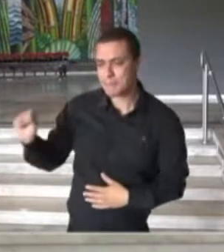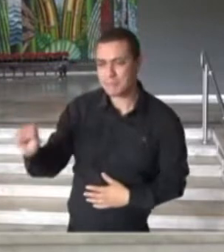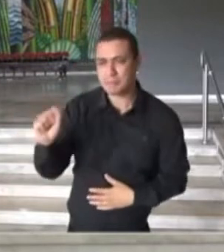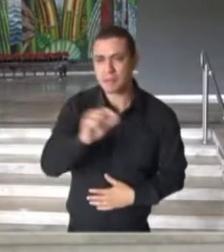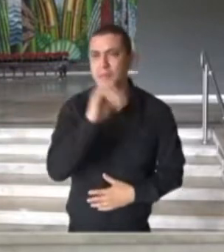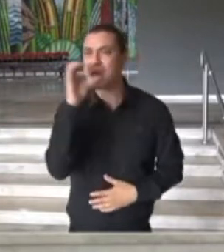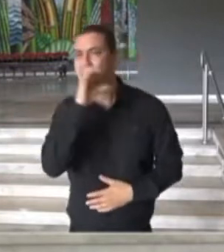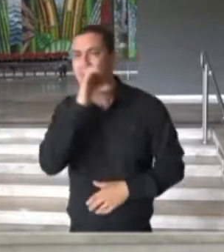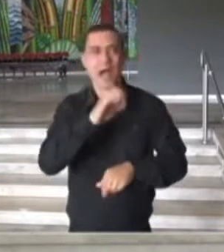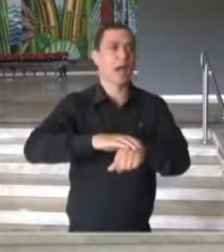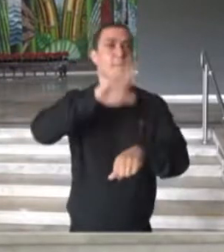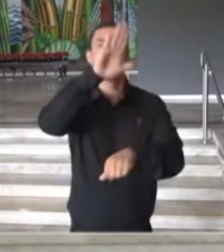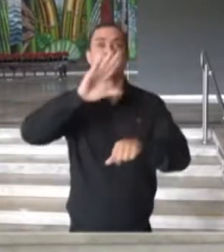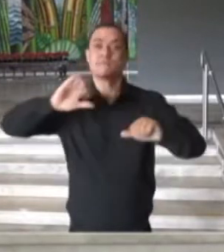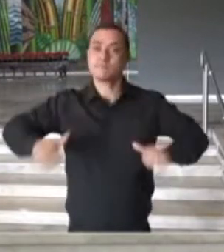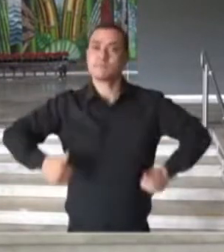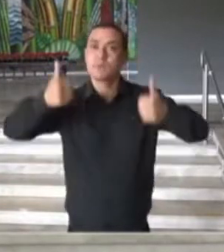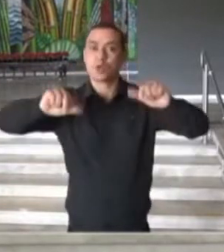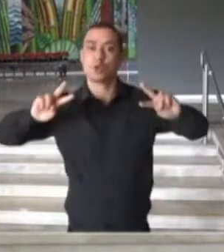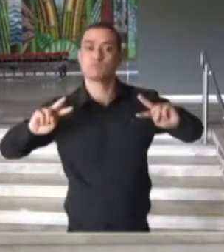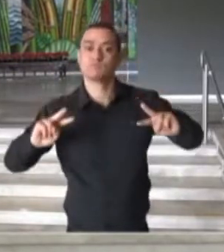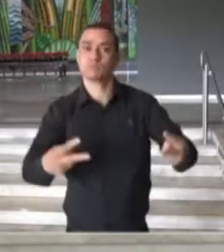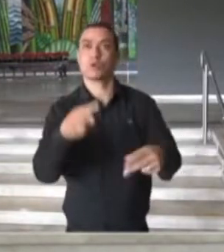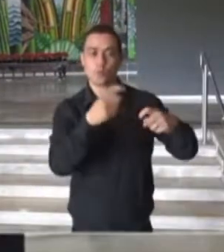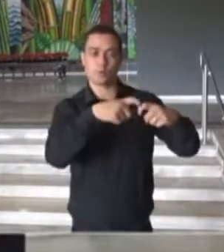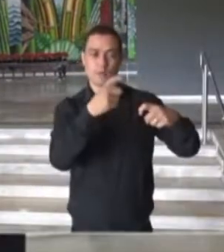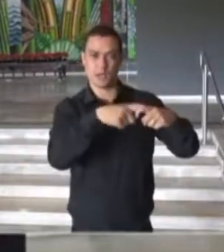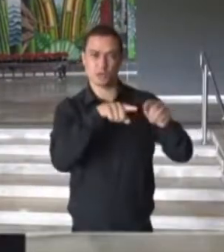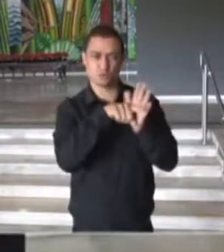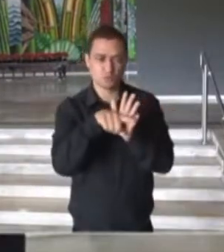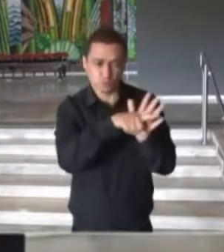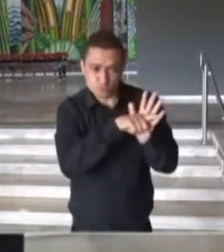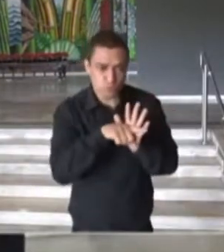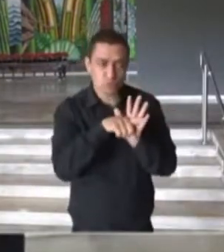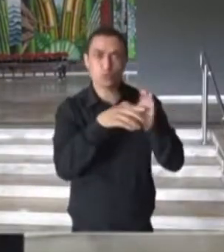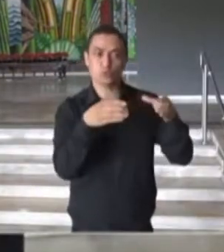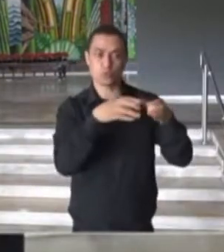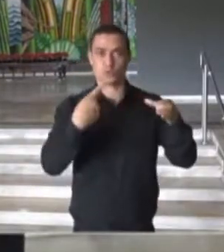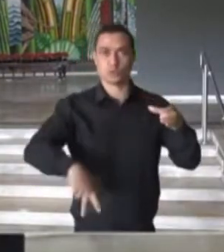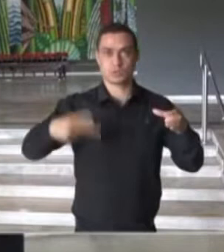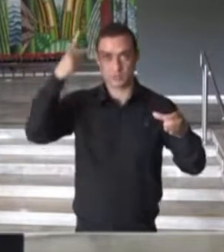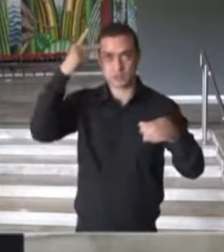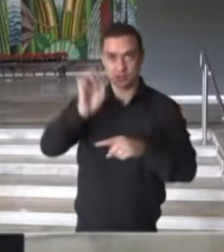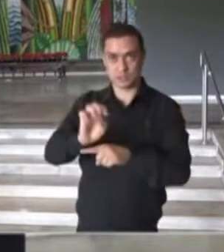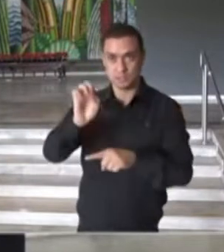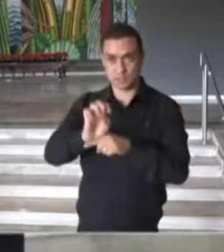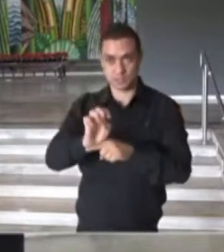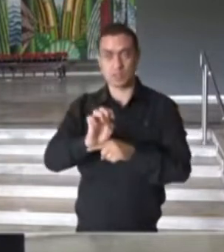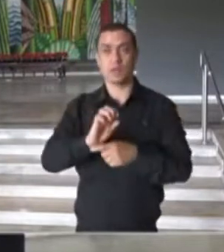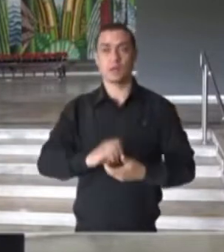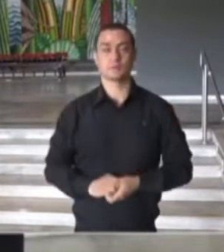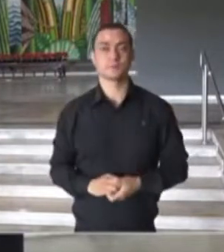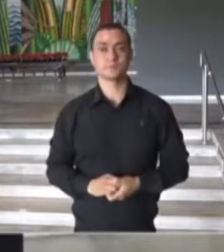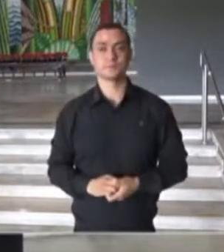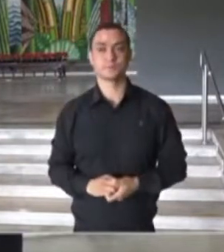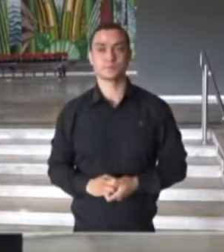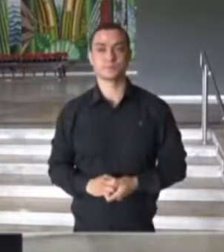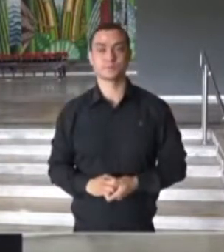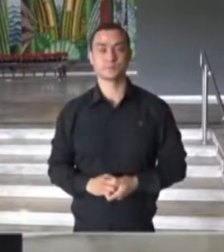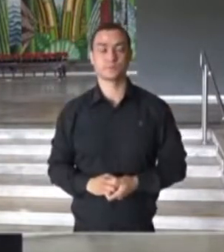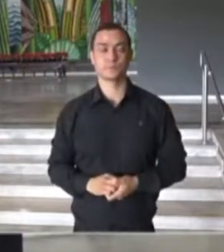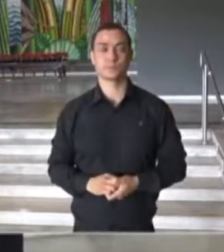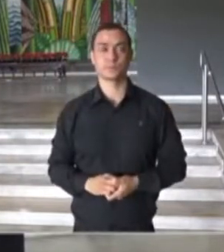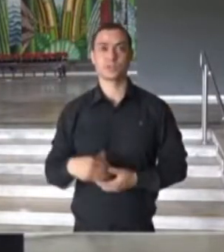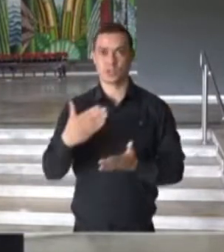Paulo, mais protegidas elas estarão. Já o coordenador executivo do Comitê Científico, João